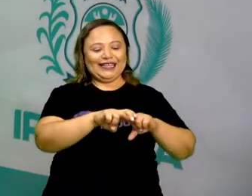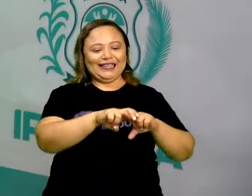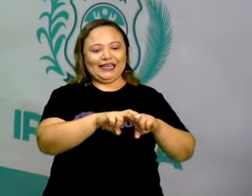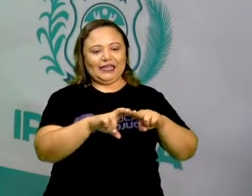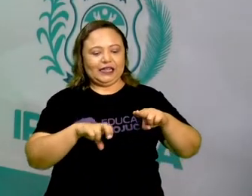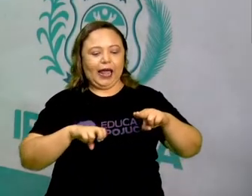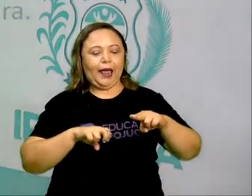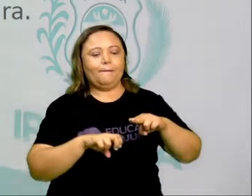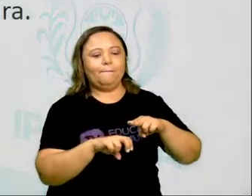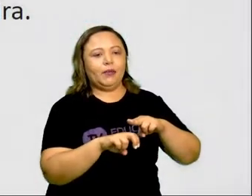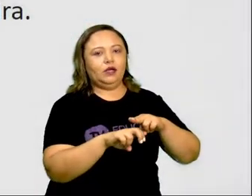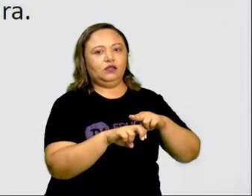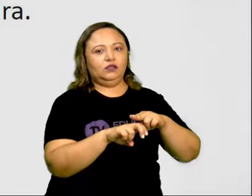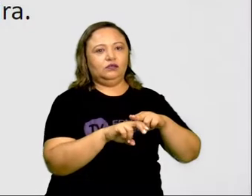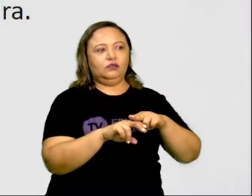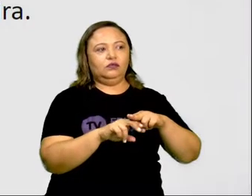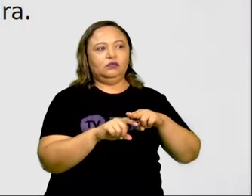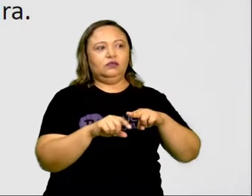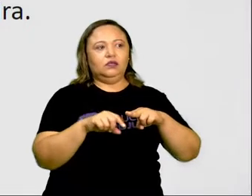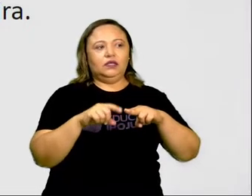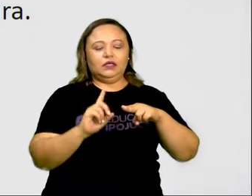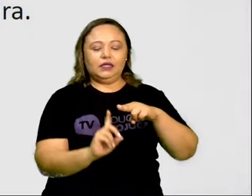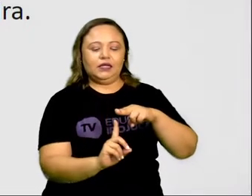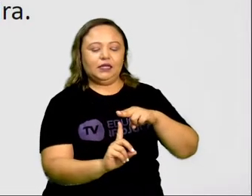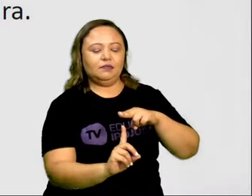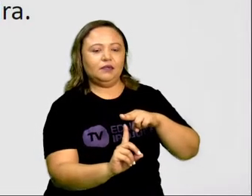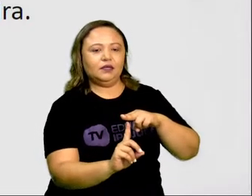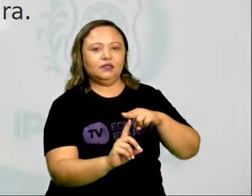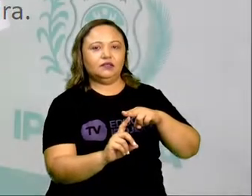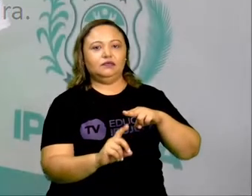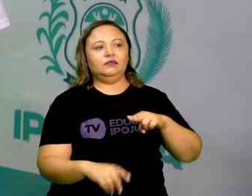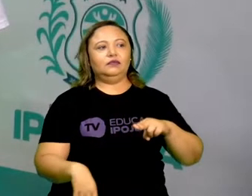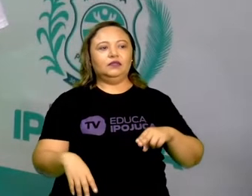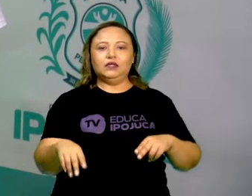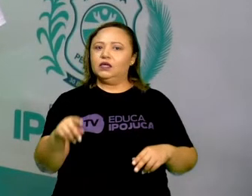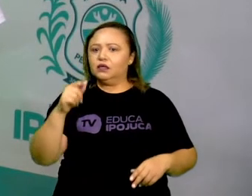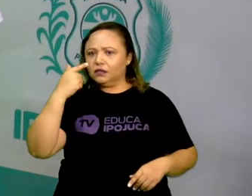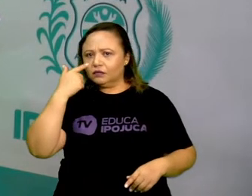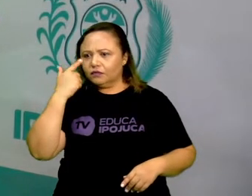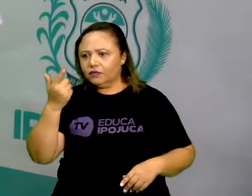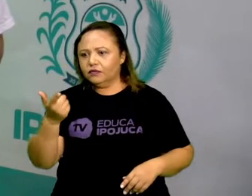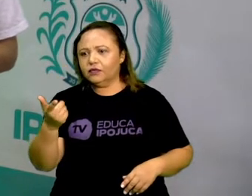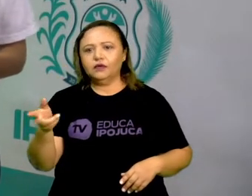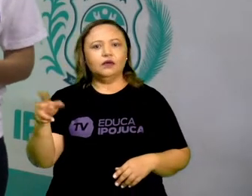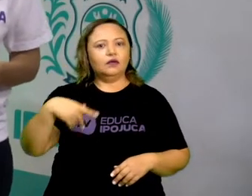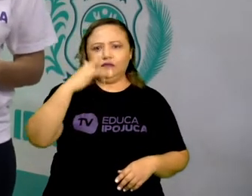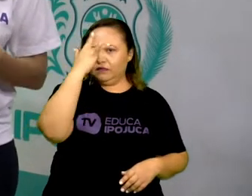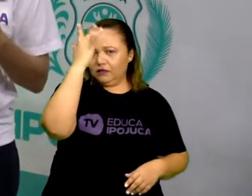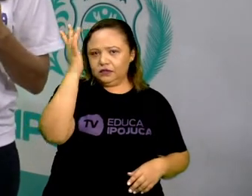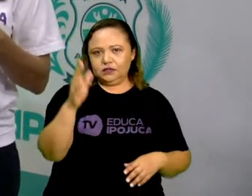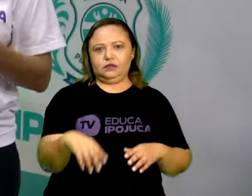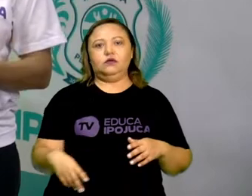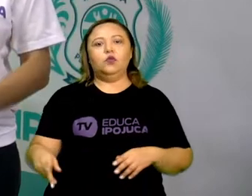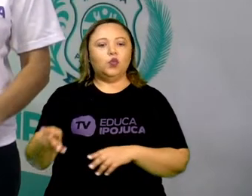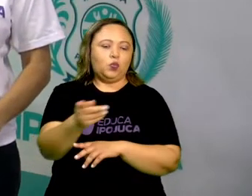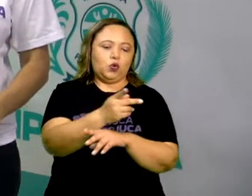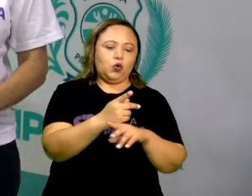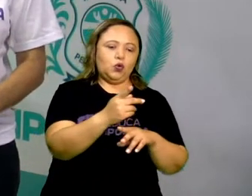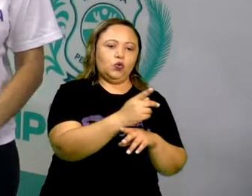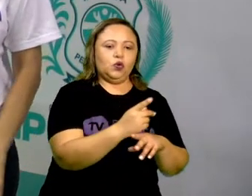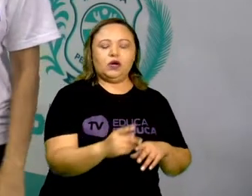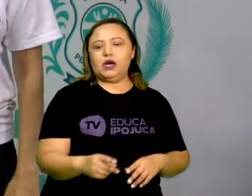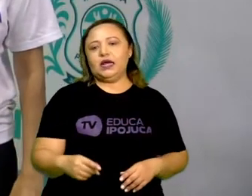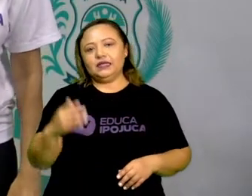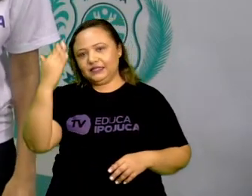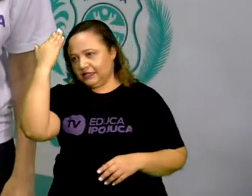Luiz está embaixo da cadeira. Viu como ficou fácil localizar as pessoas? Isso acontece também para a gente localizar as